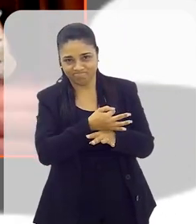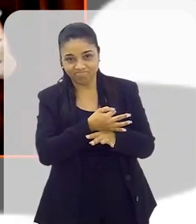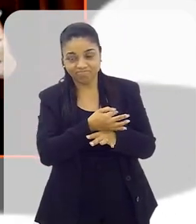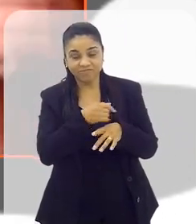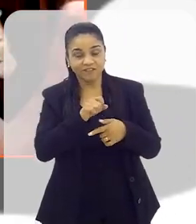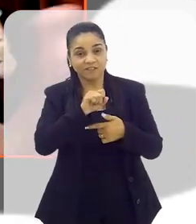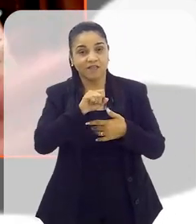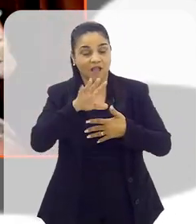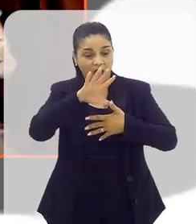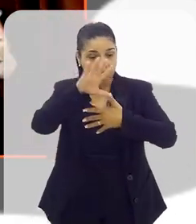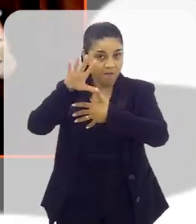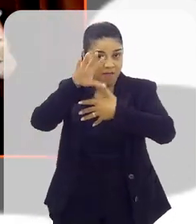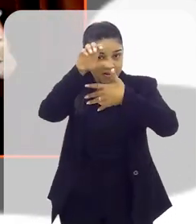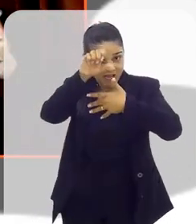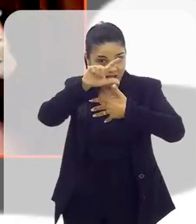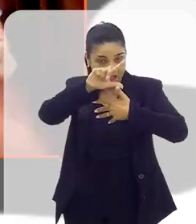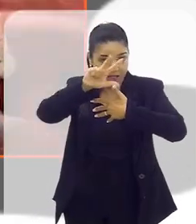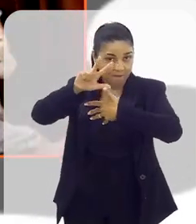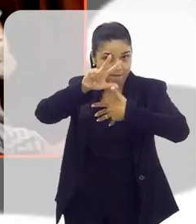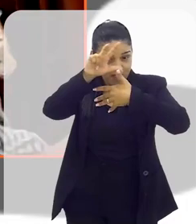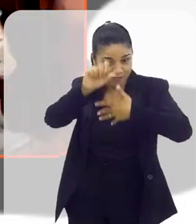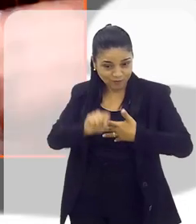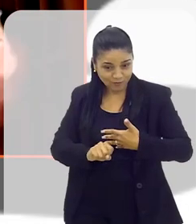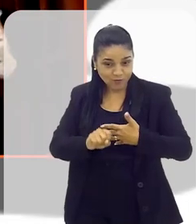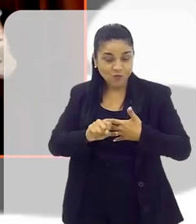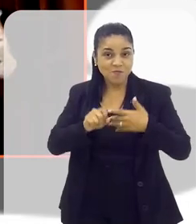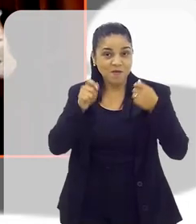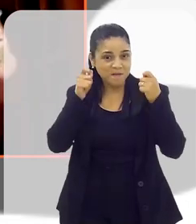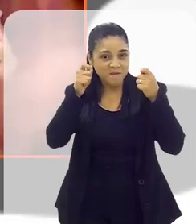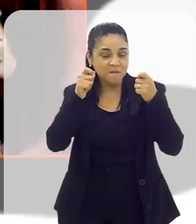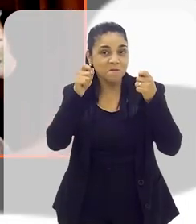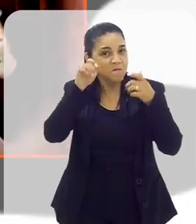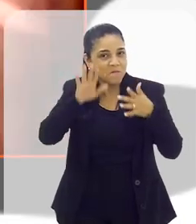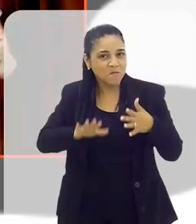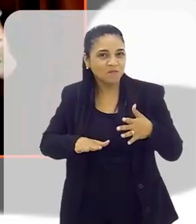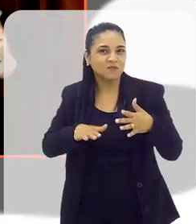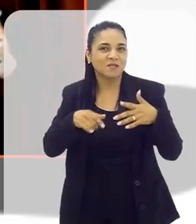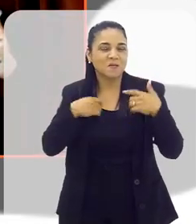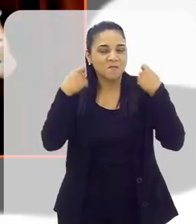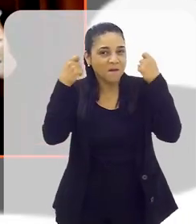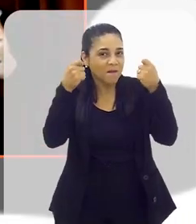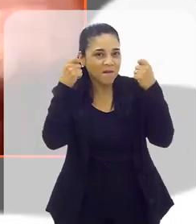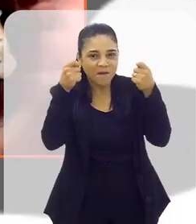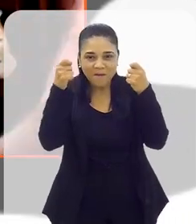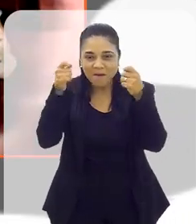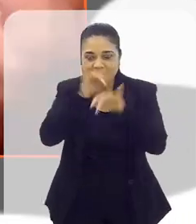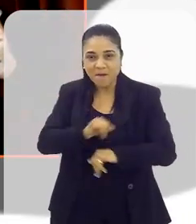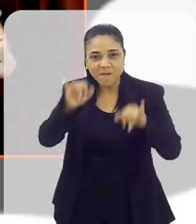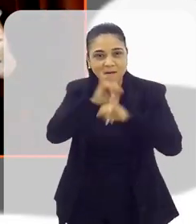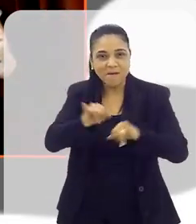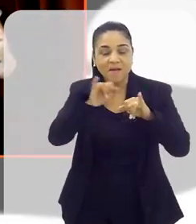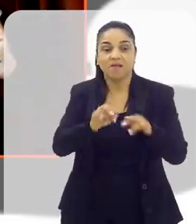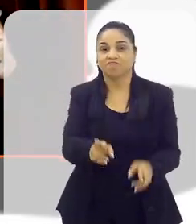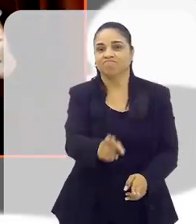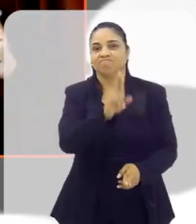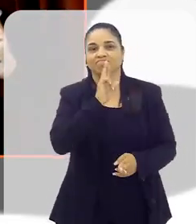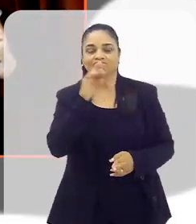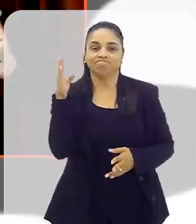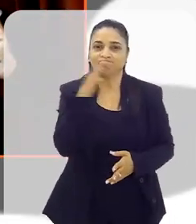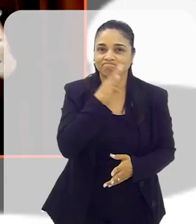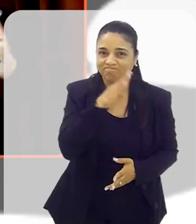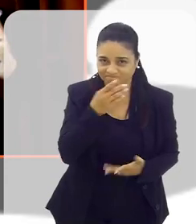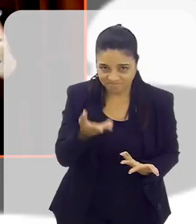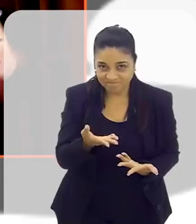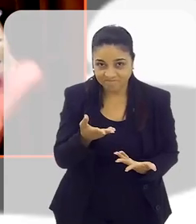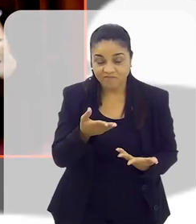chegar na América do Sul e desenvolver uma grande campanha promocional, a gente vai ter, na realidade, um retorno muito grande.